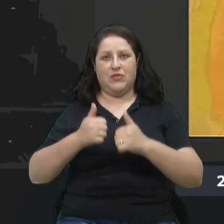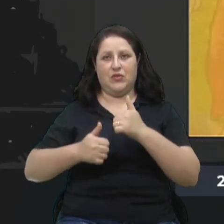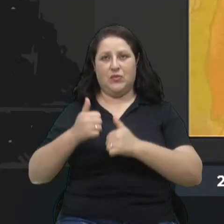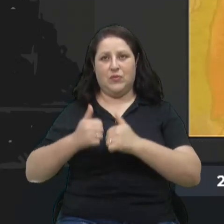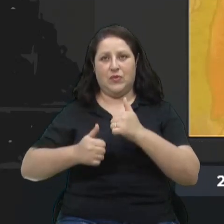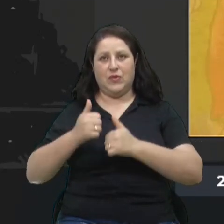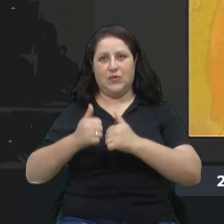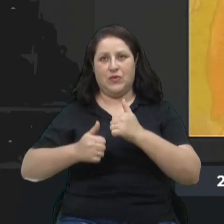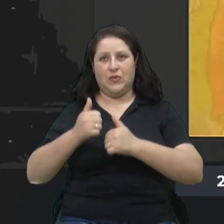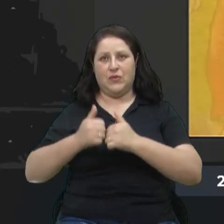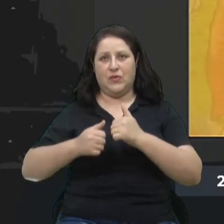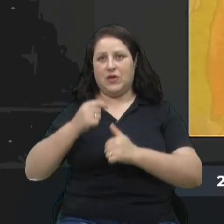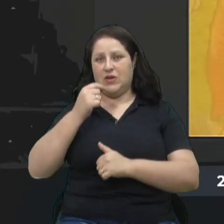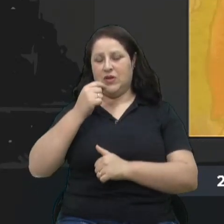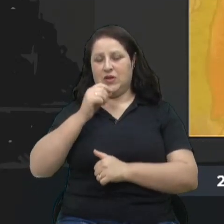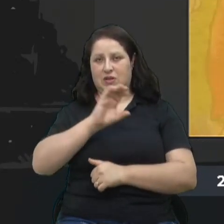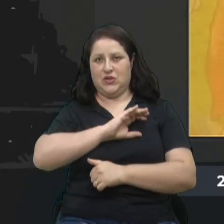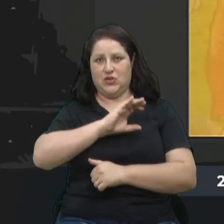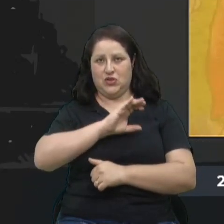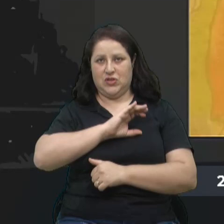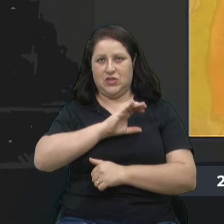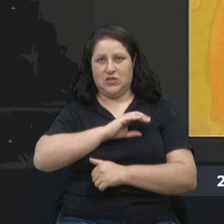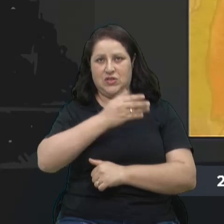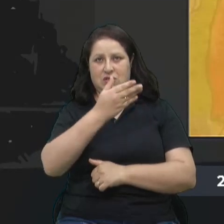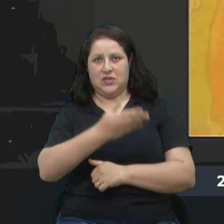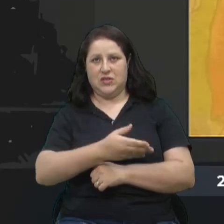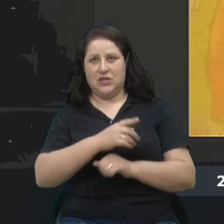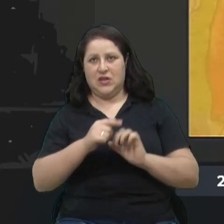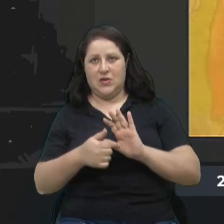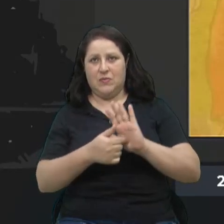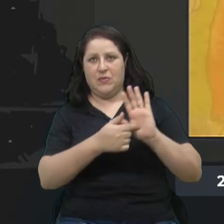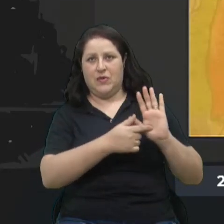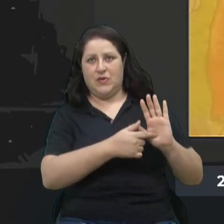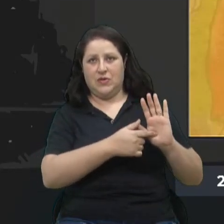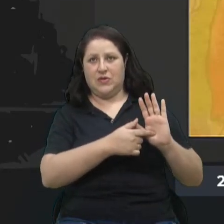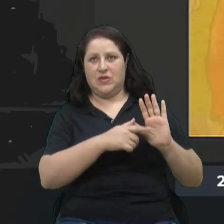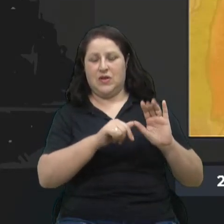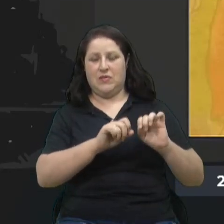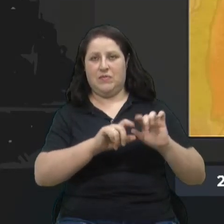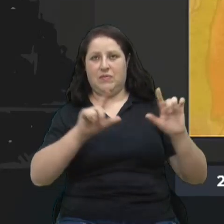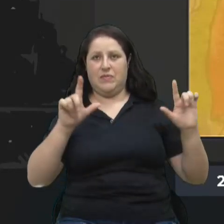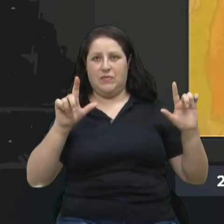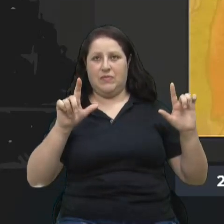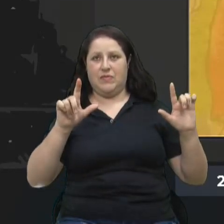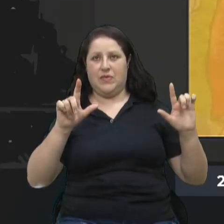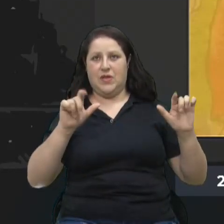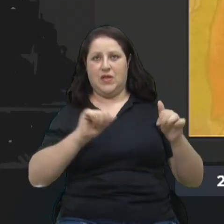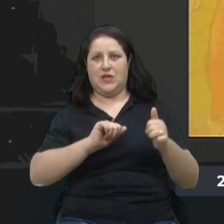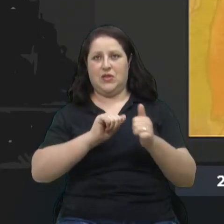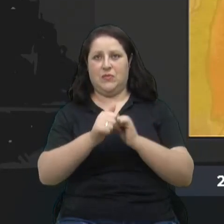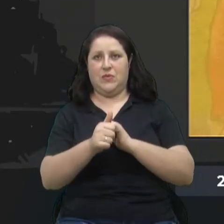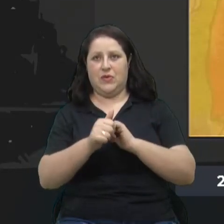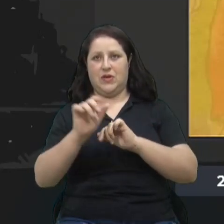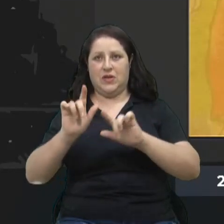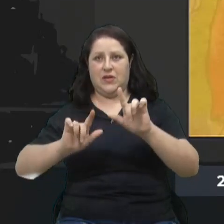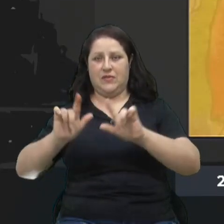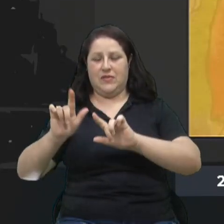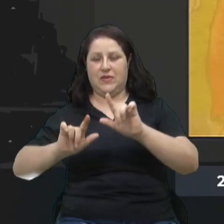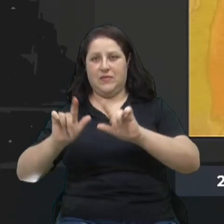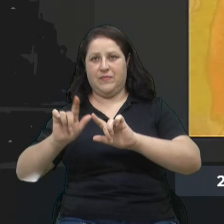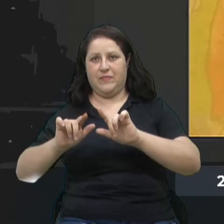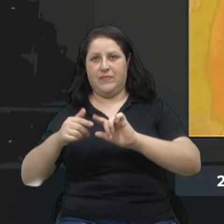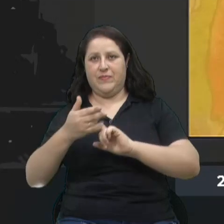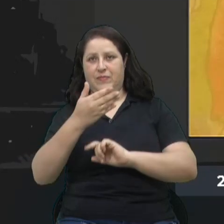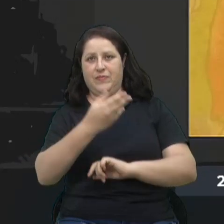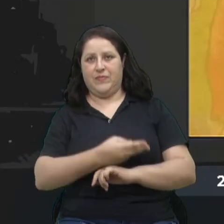semana, uma das fotos do estado centenário aparece o mosaico e foi capa do Sport TV. Essa foto que está aí, que tem o